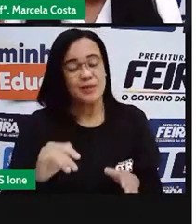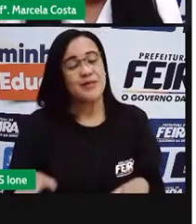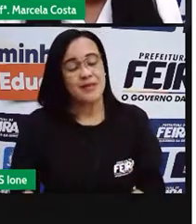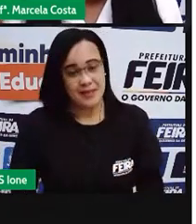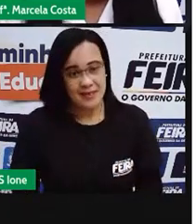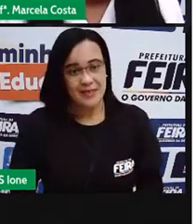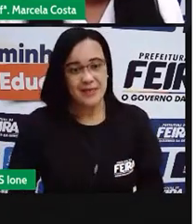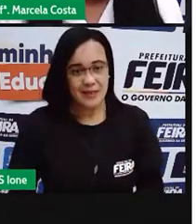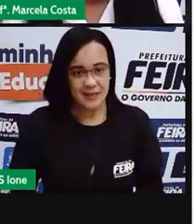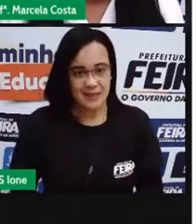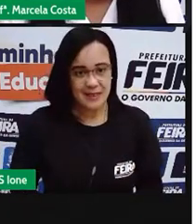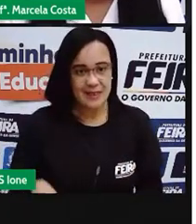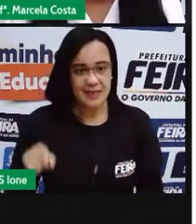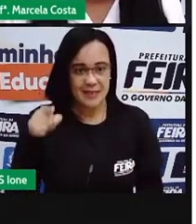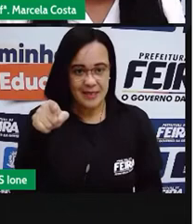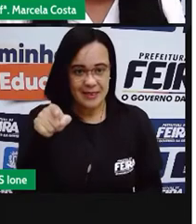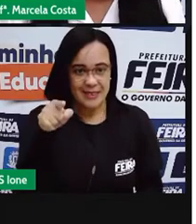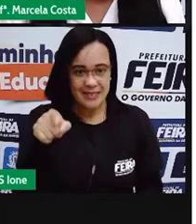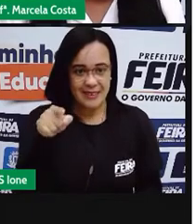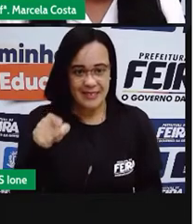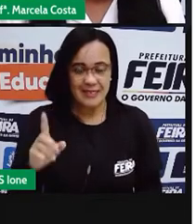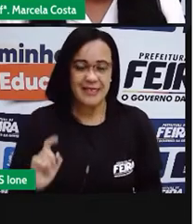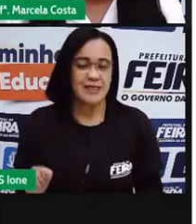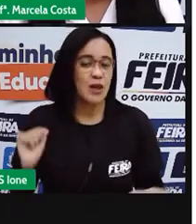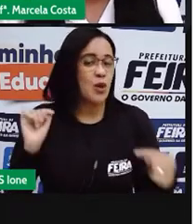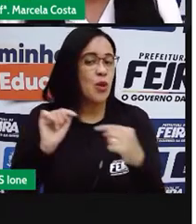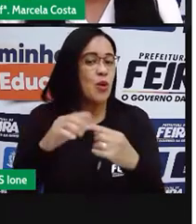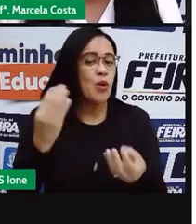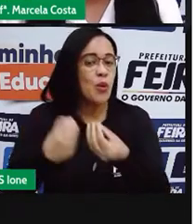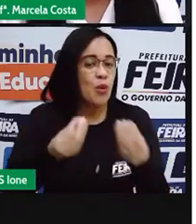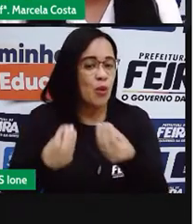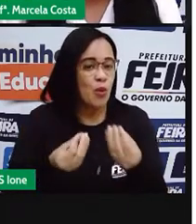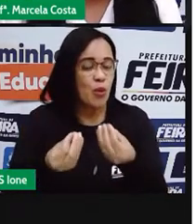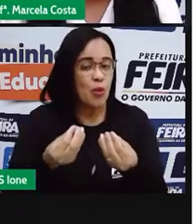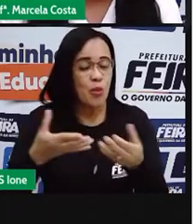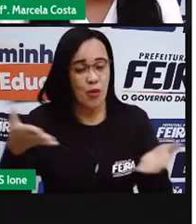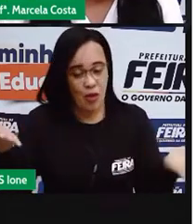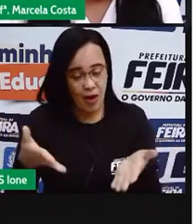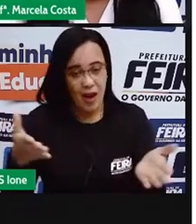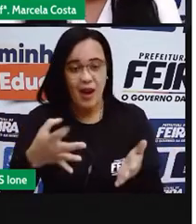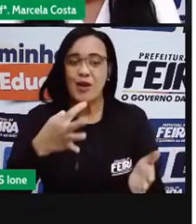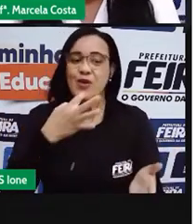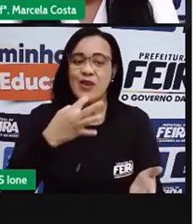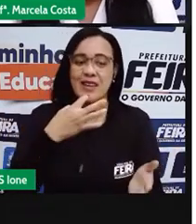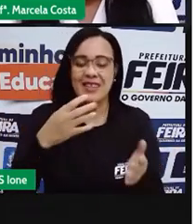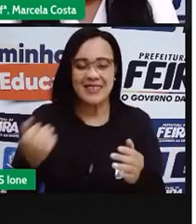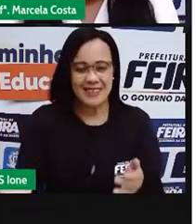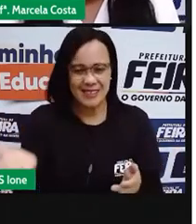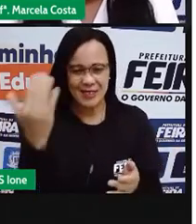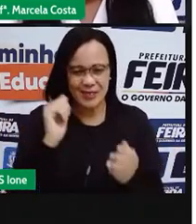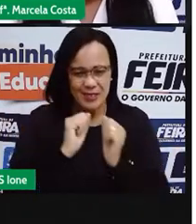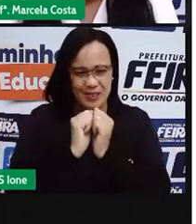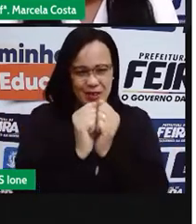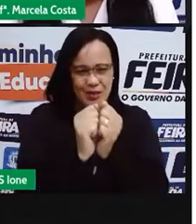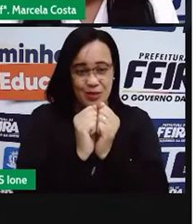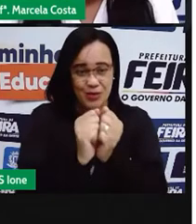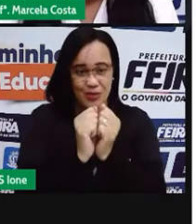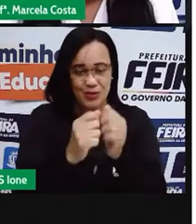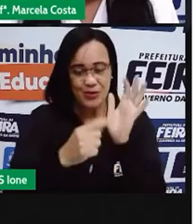é esse o momento que você vai conhecer. Certo? Então, vem comigo que a gente vai apresentar.